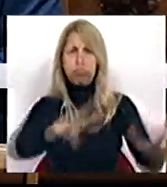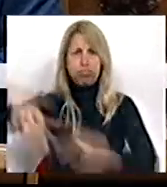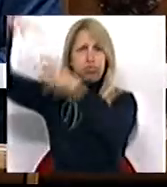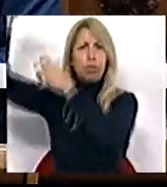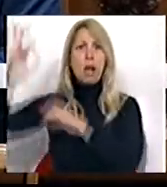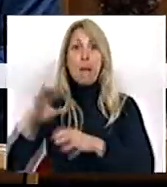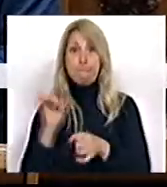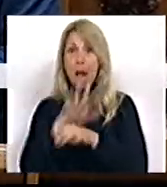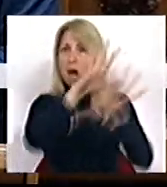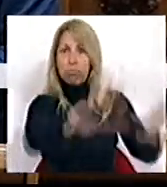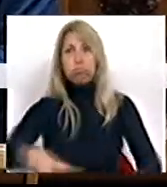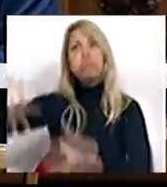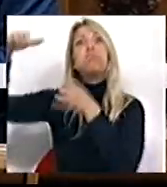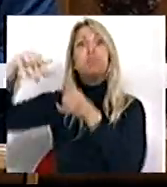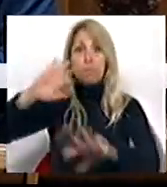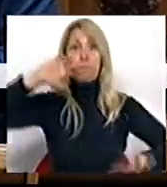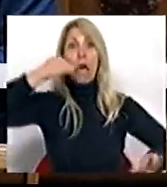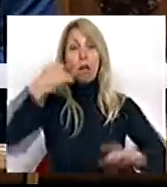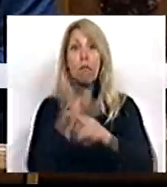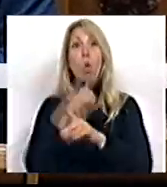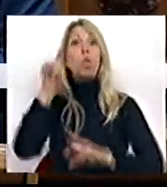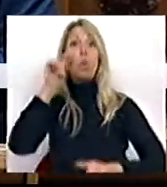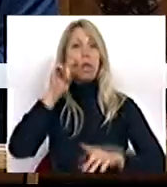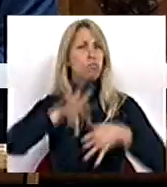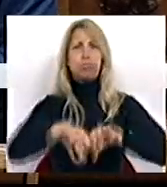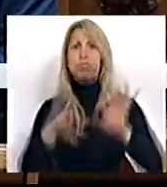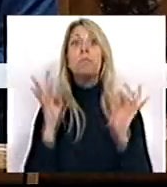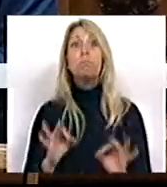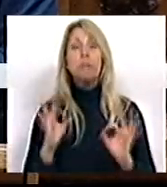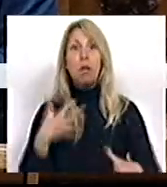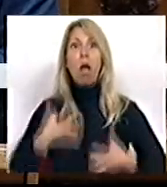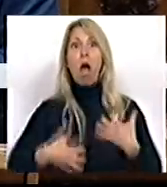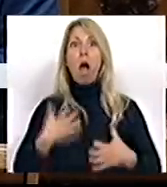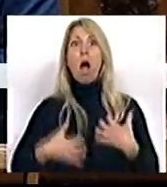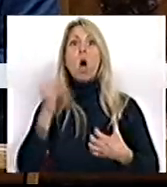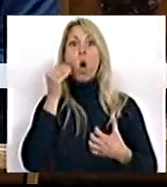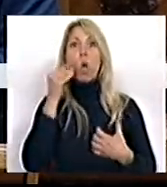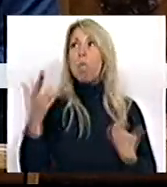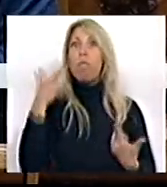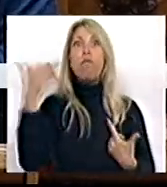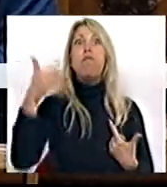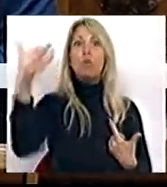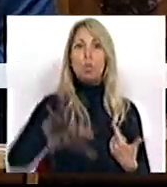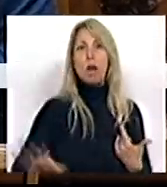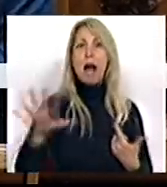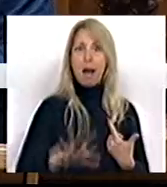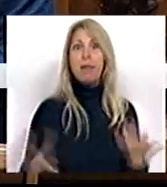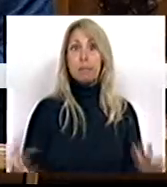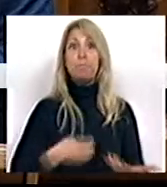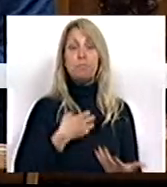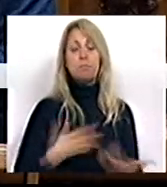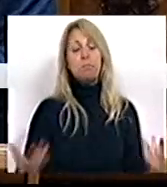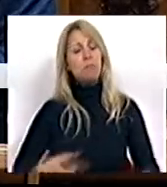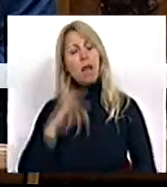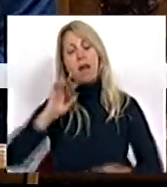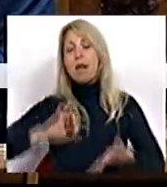apoios de praia e equipamentos turísticos profundamente danificados e uma angustiante incerteza quanto ao futuro em toda esta área. É indispensável agir